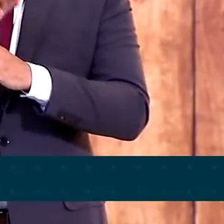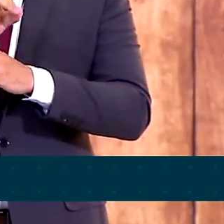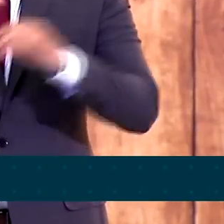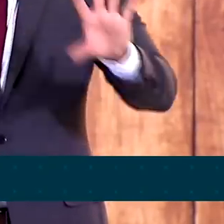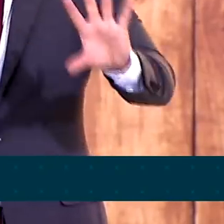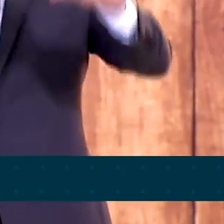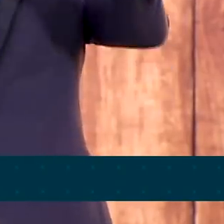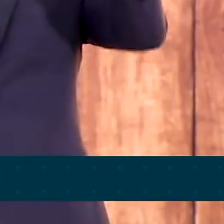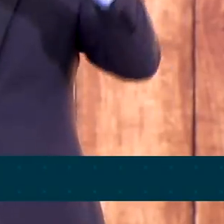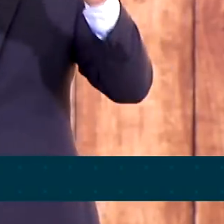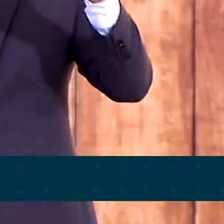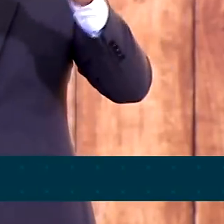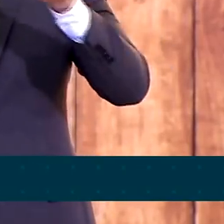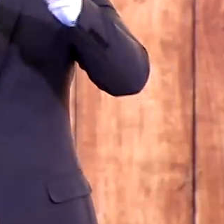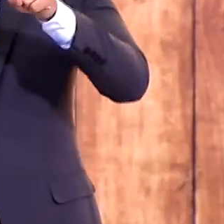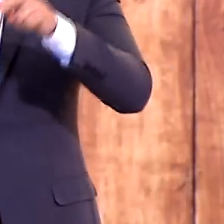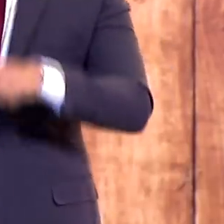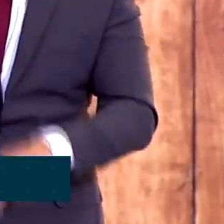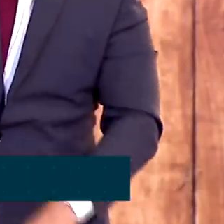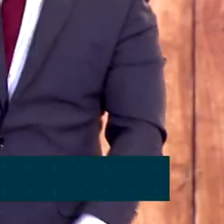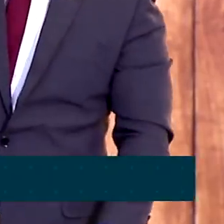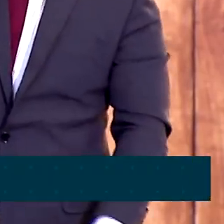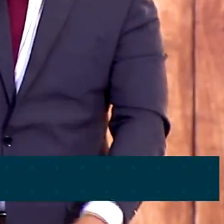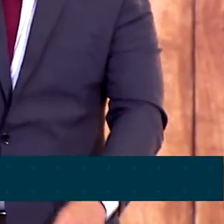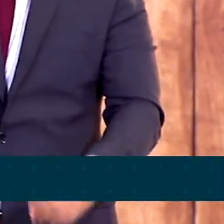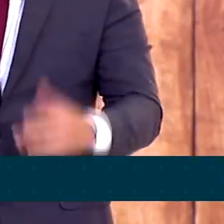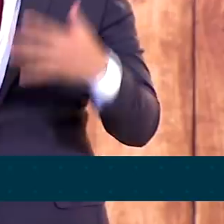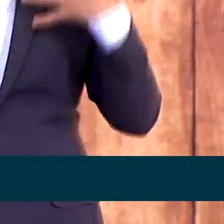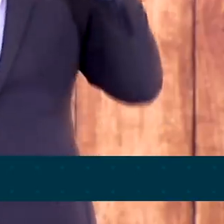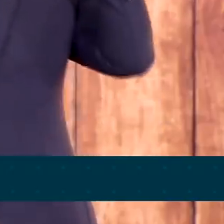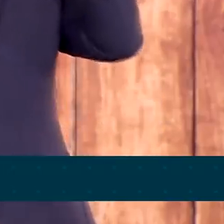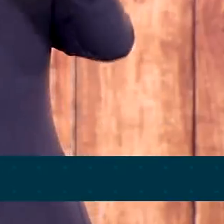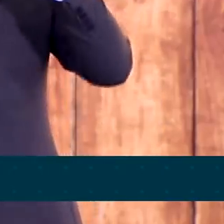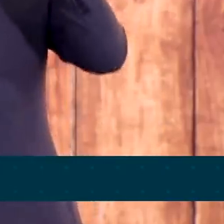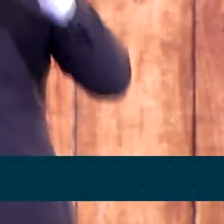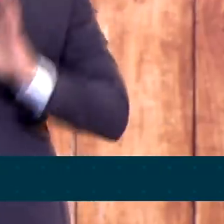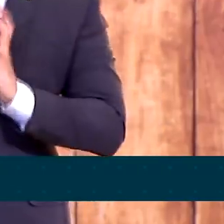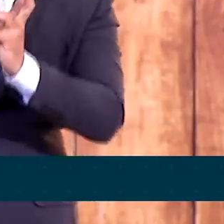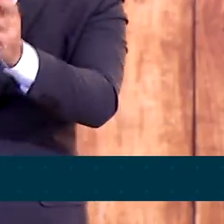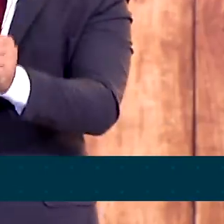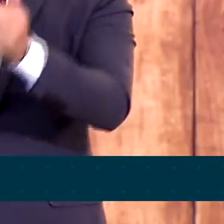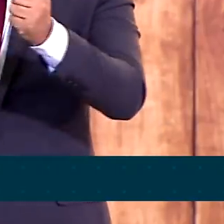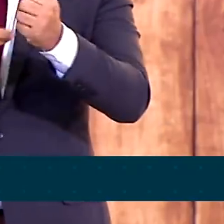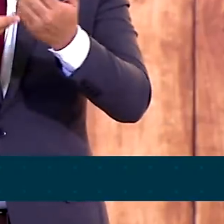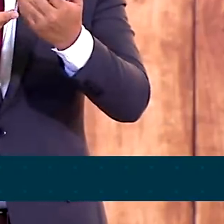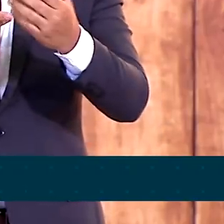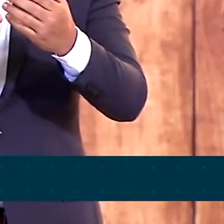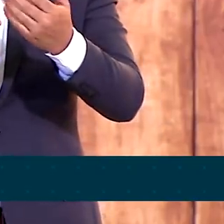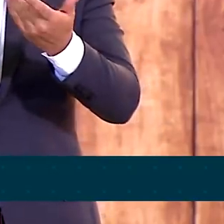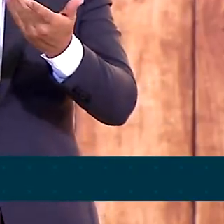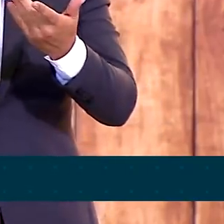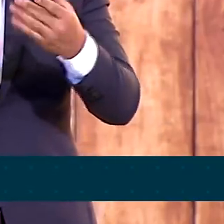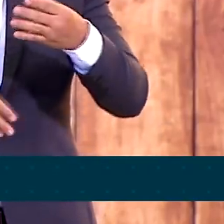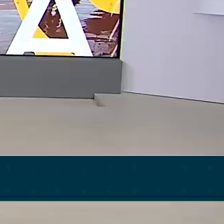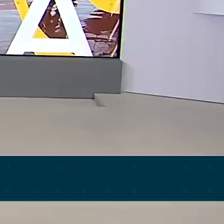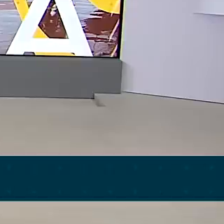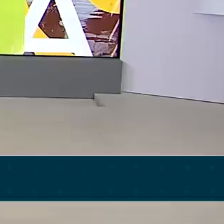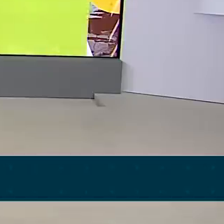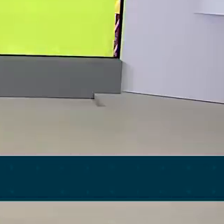que encanta o mundo inteiro e tanto acrescenta a nossa cultura, a nossa economia, ao nosso turismo.